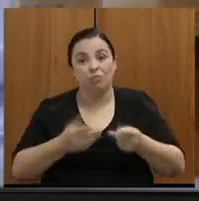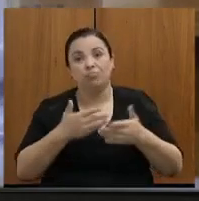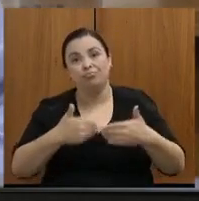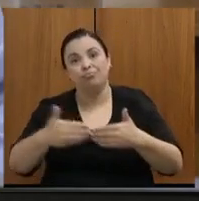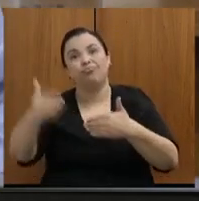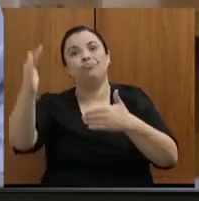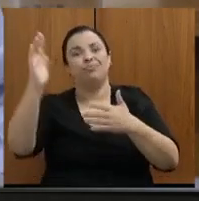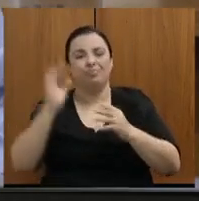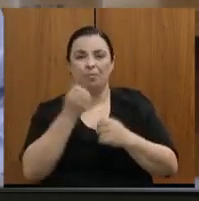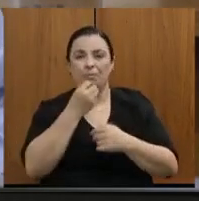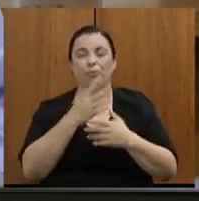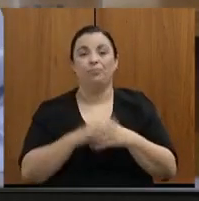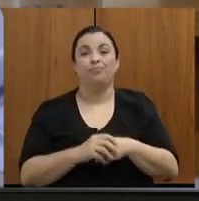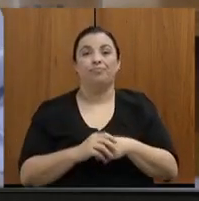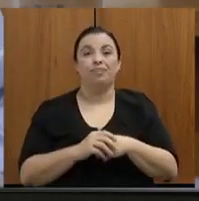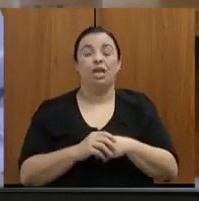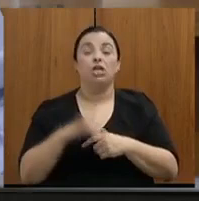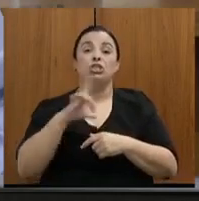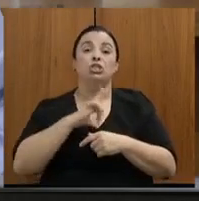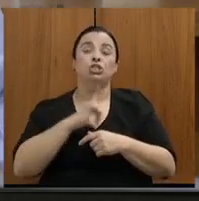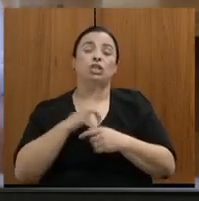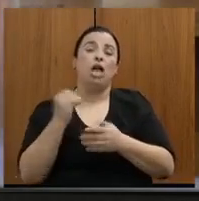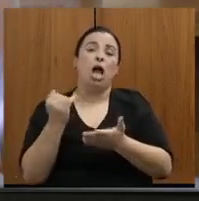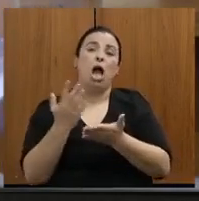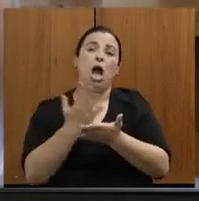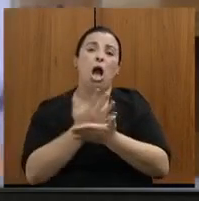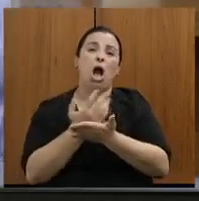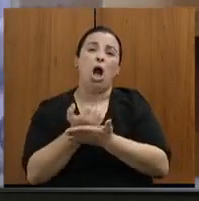prefeituras, no DR,